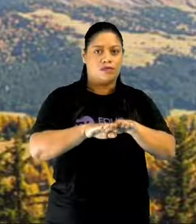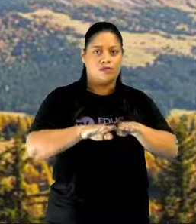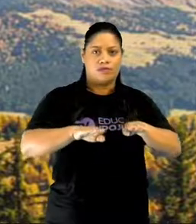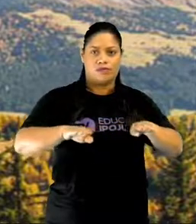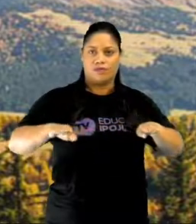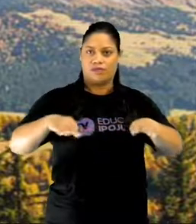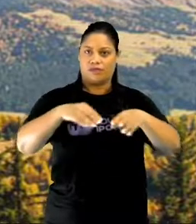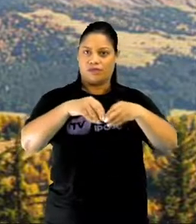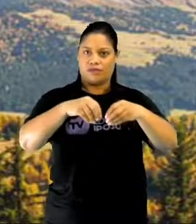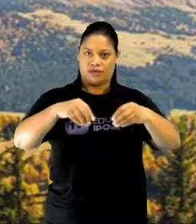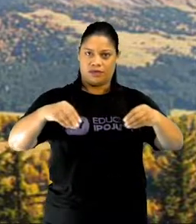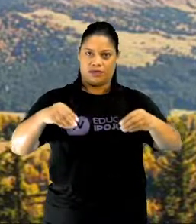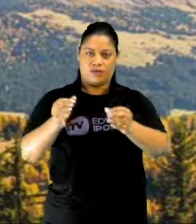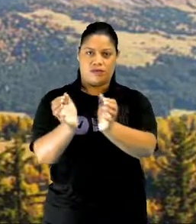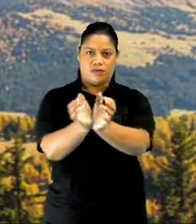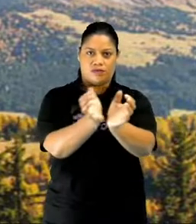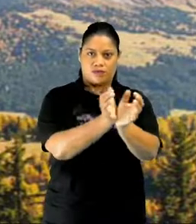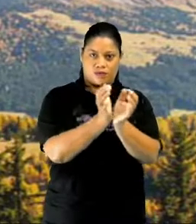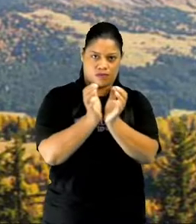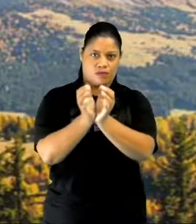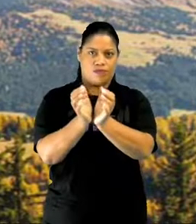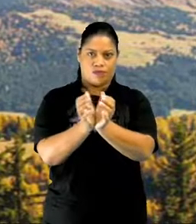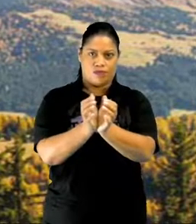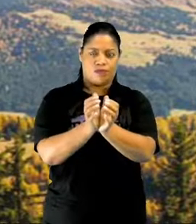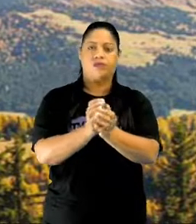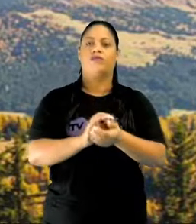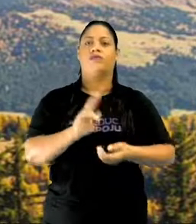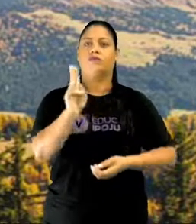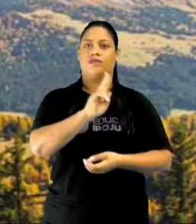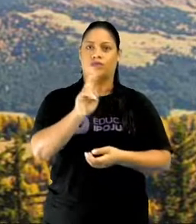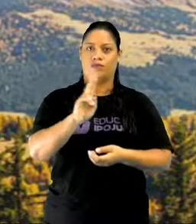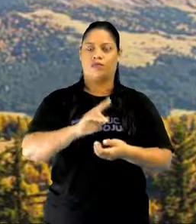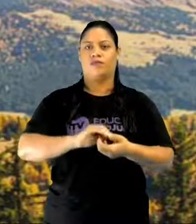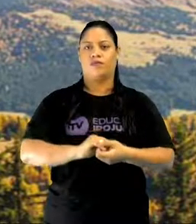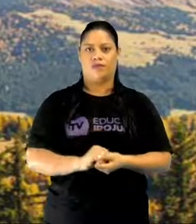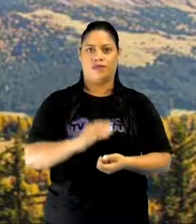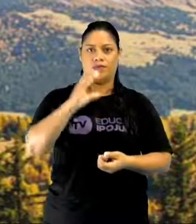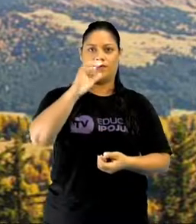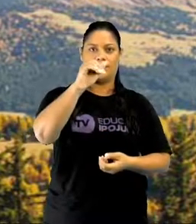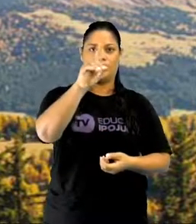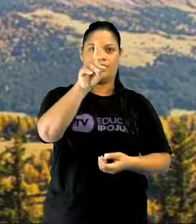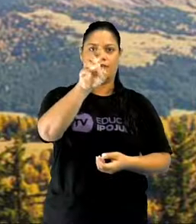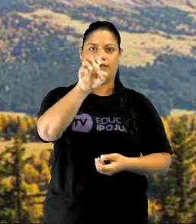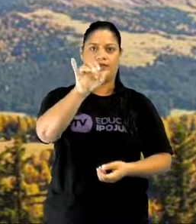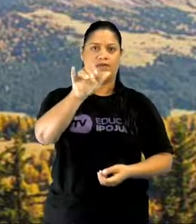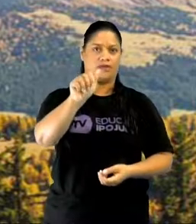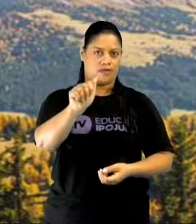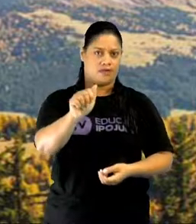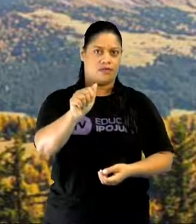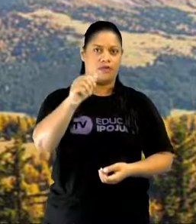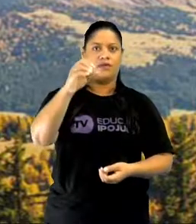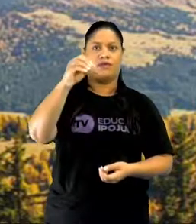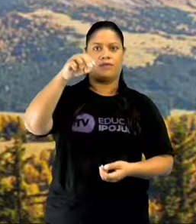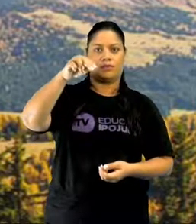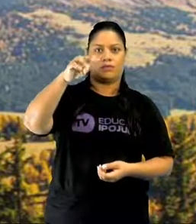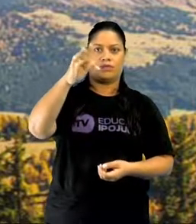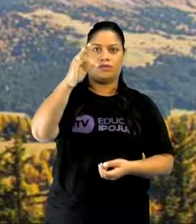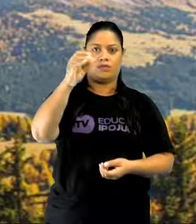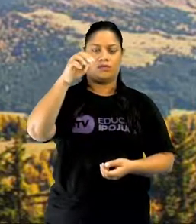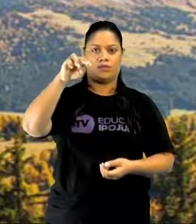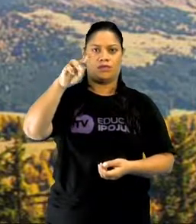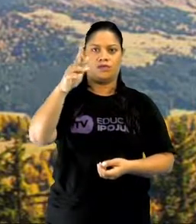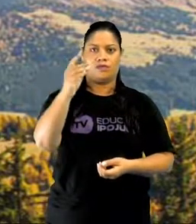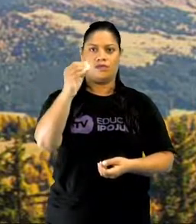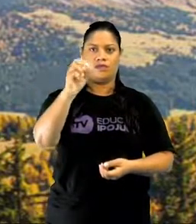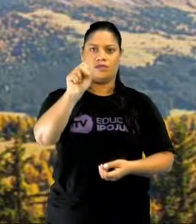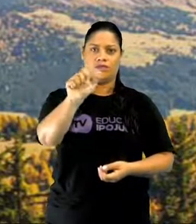um conjunto de montanhas recebe o nome de cadeia montanhosa ou cordilheira. A gente tem aí os